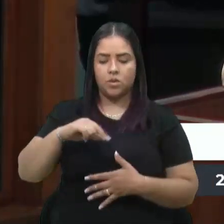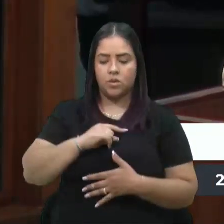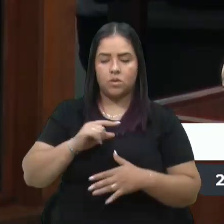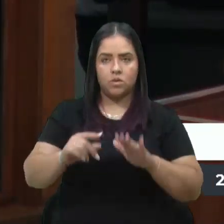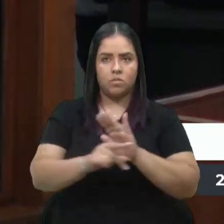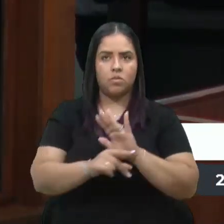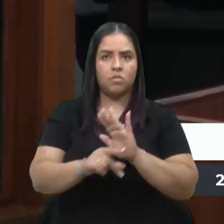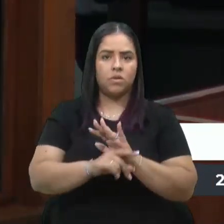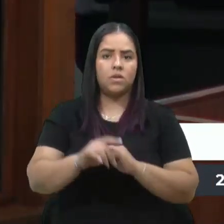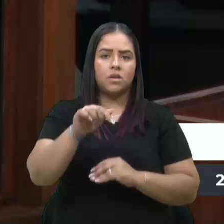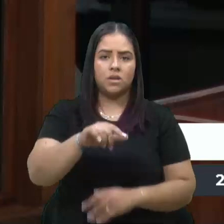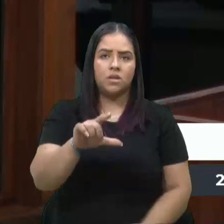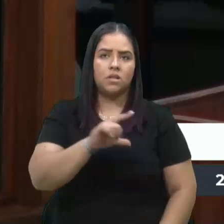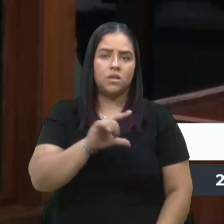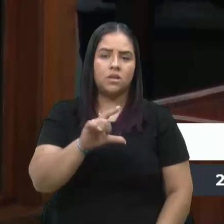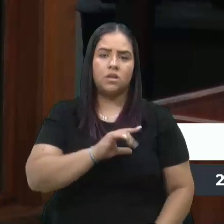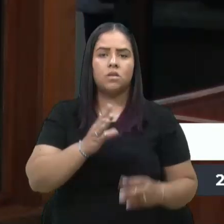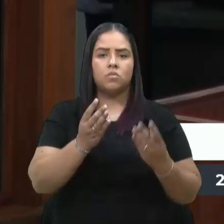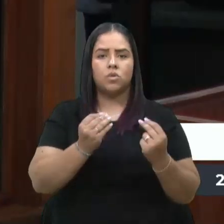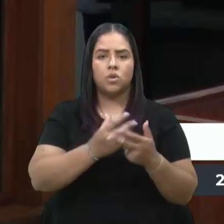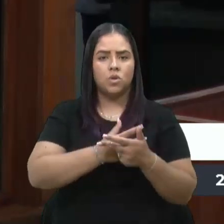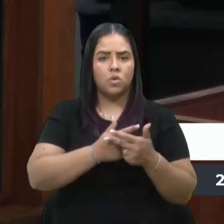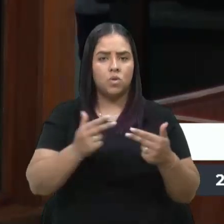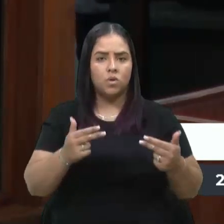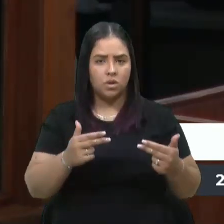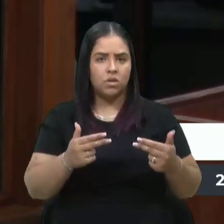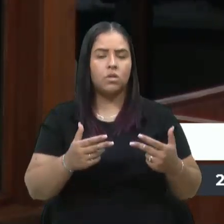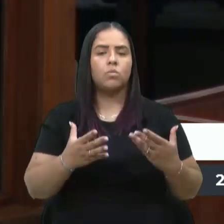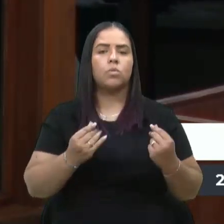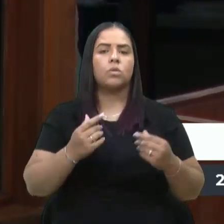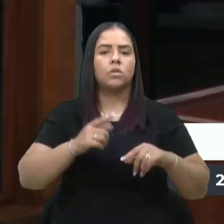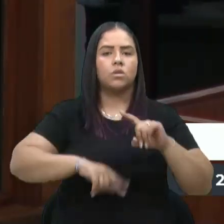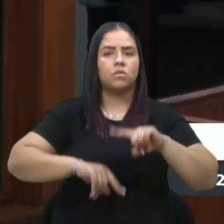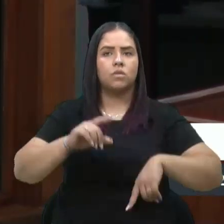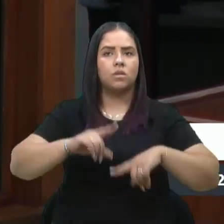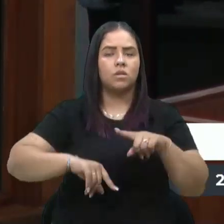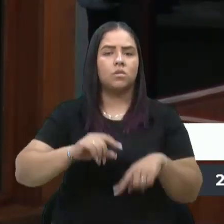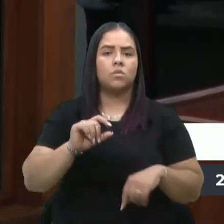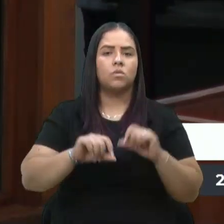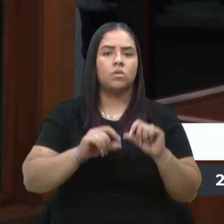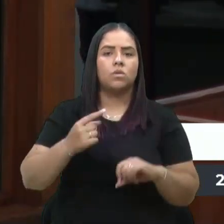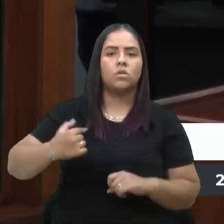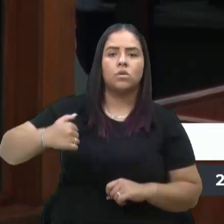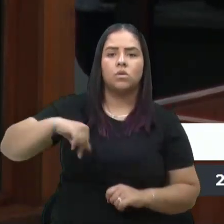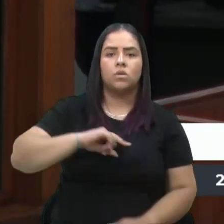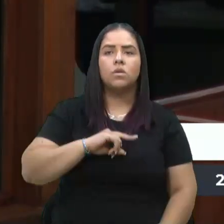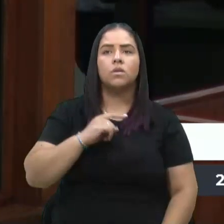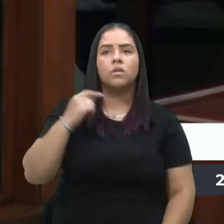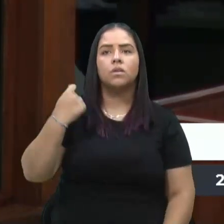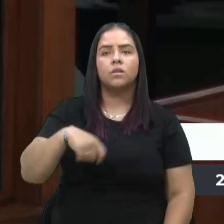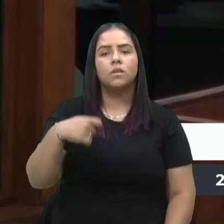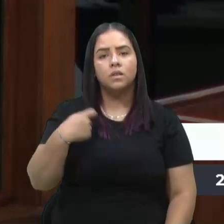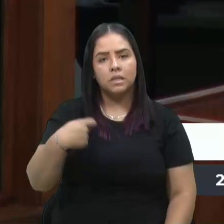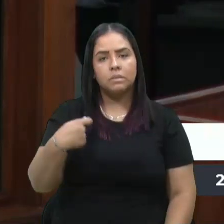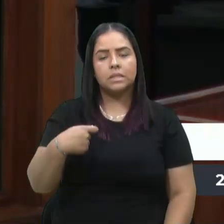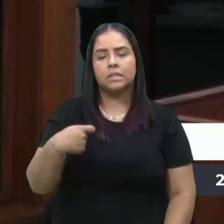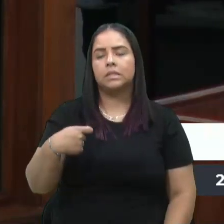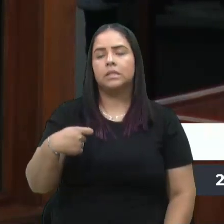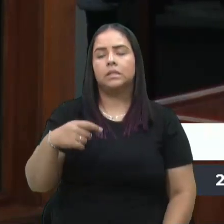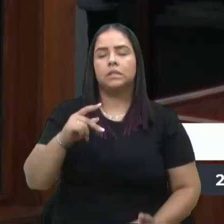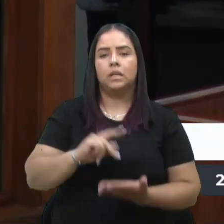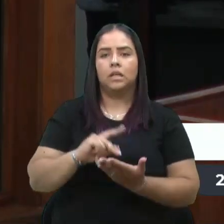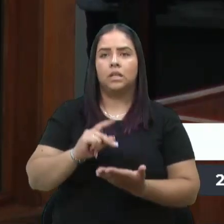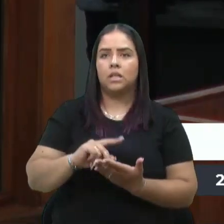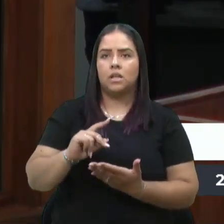temos muita coisa, muita atividade. O que nós precisamos é, e aí é uma